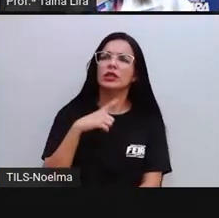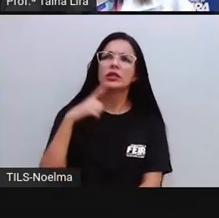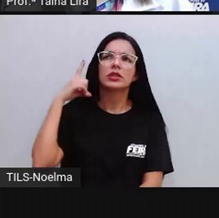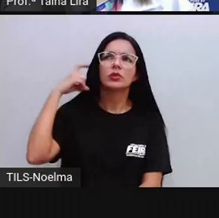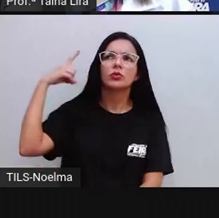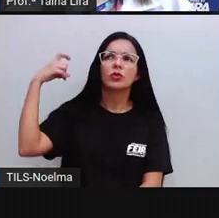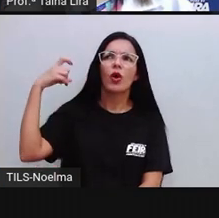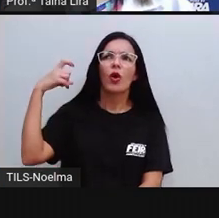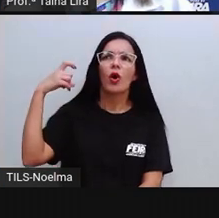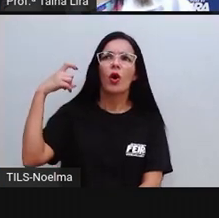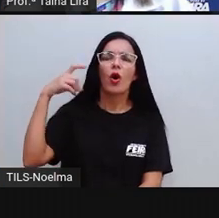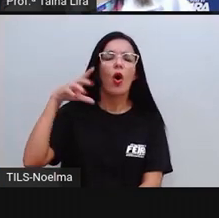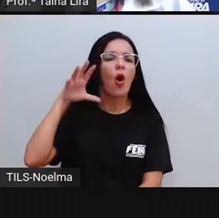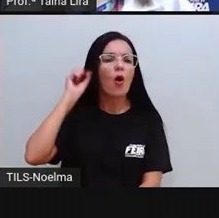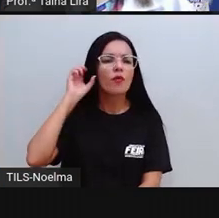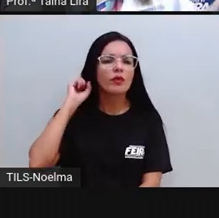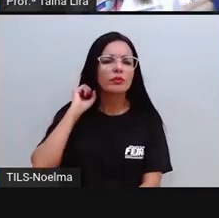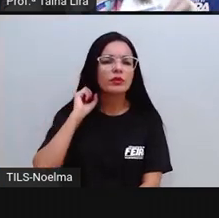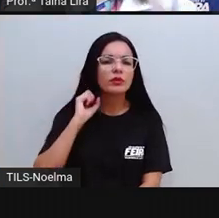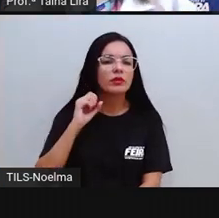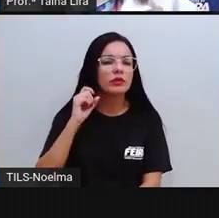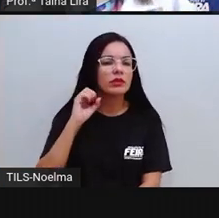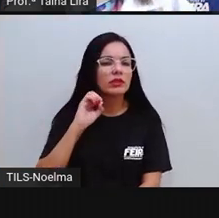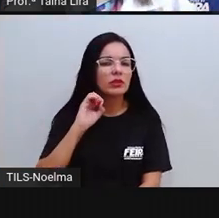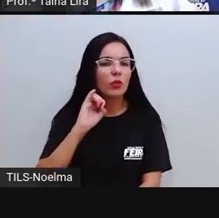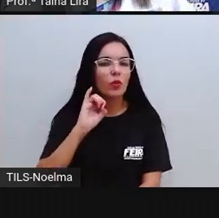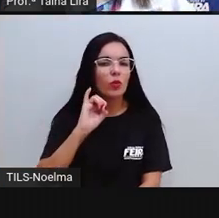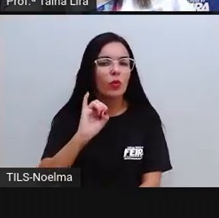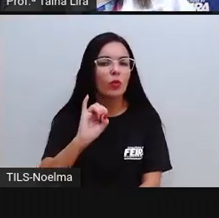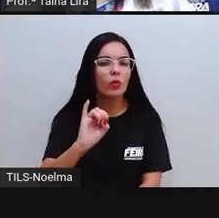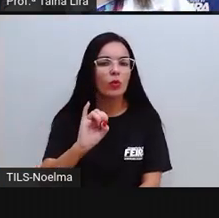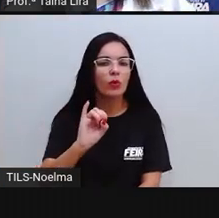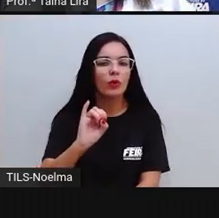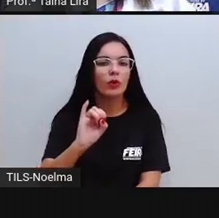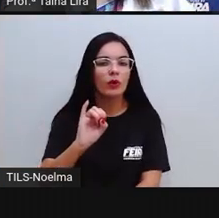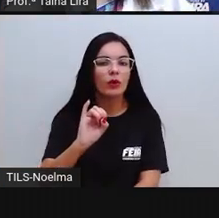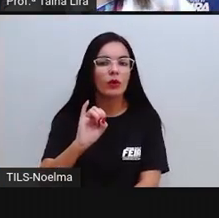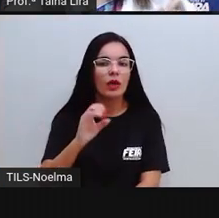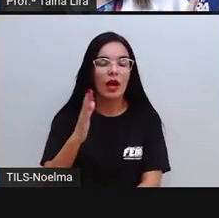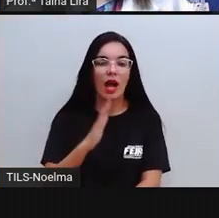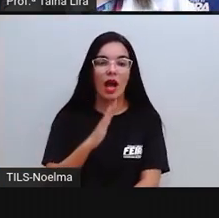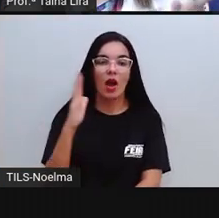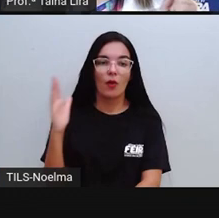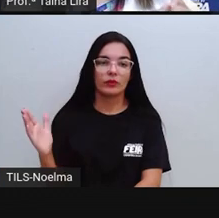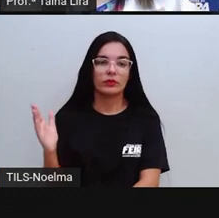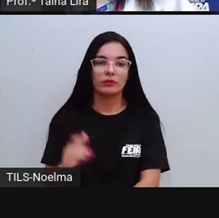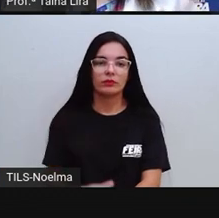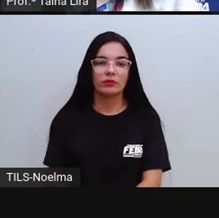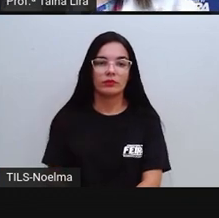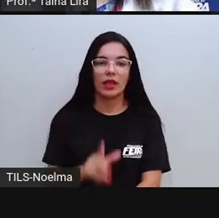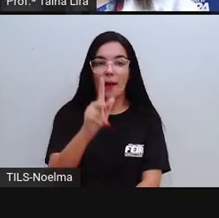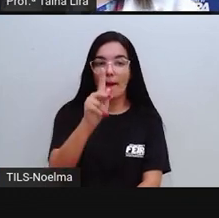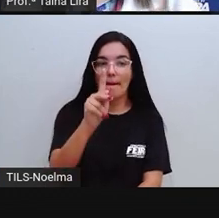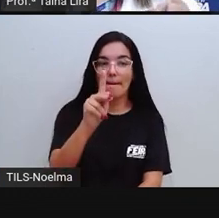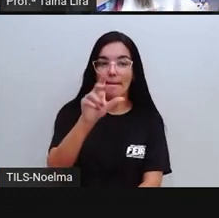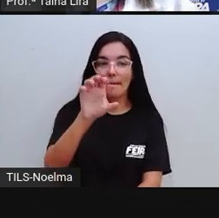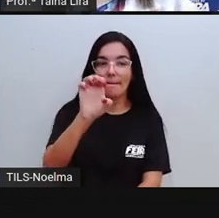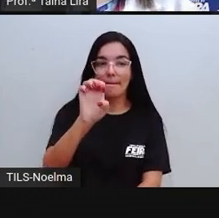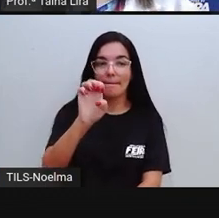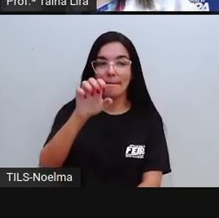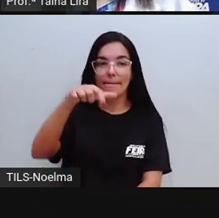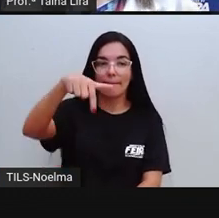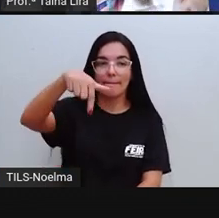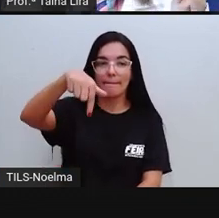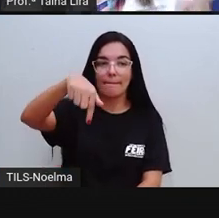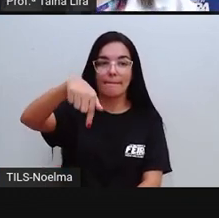o som do U, segundo ano? Não. Agora vamos para essa aqui do lado, ó. Pequim. Pronuncia